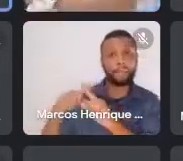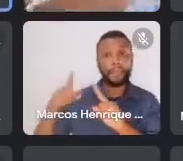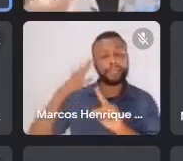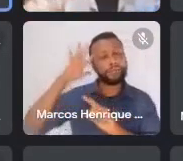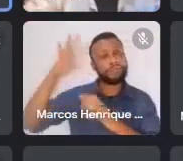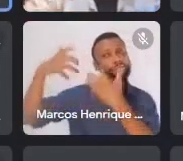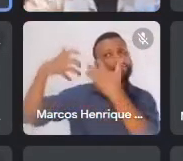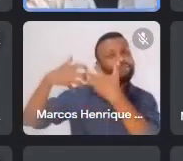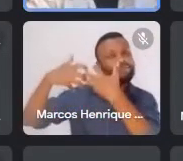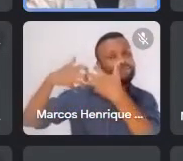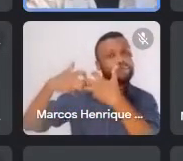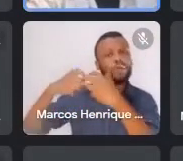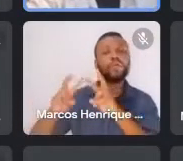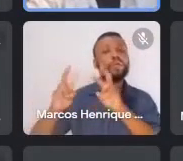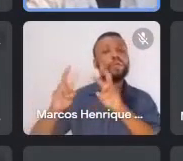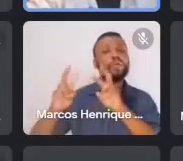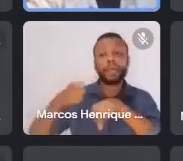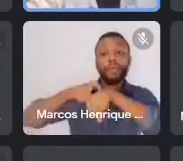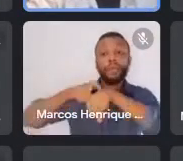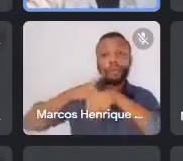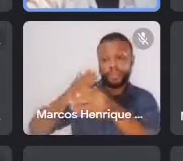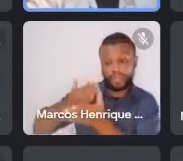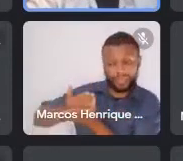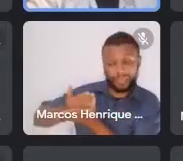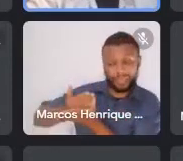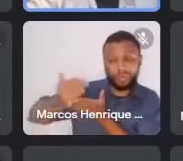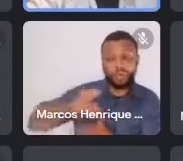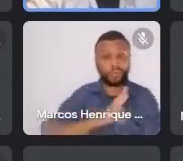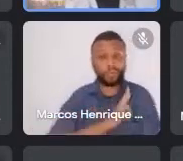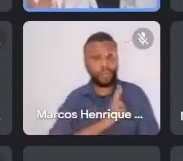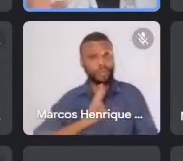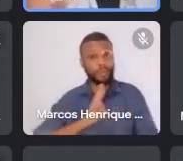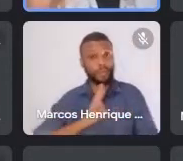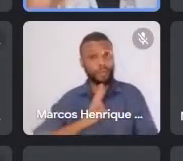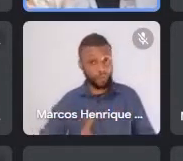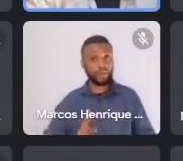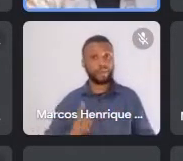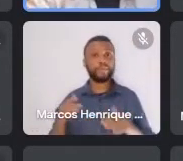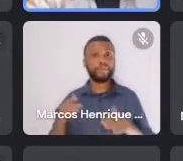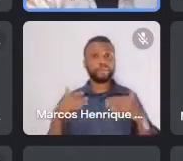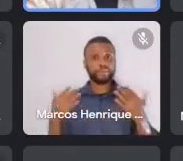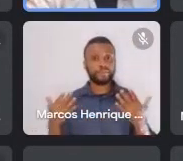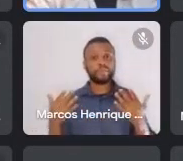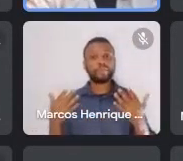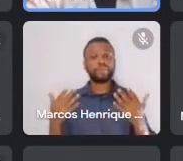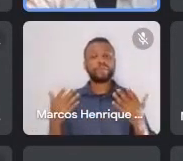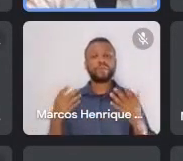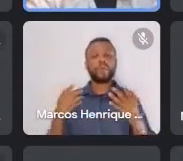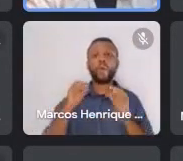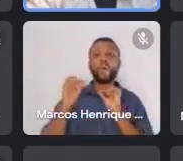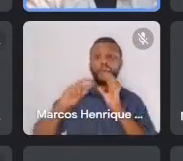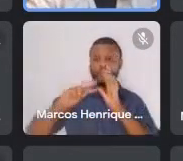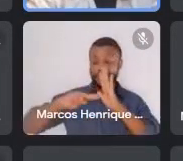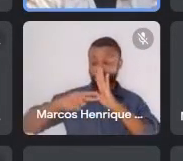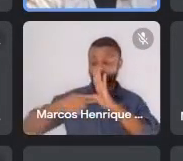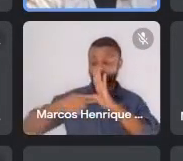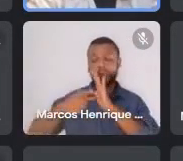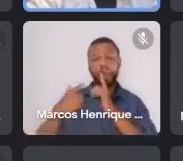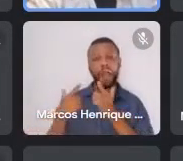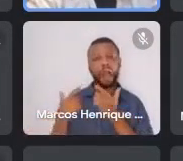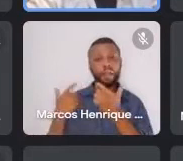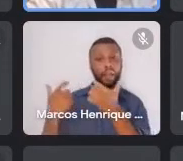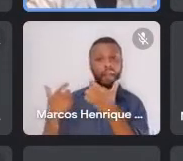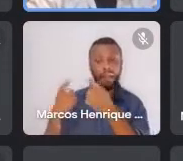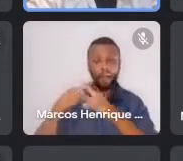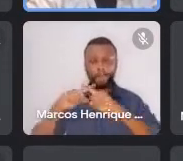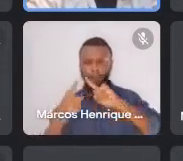momento da República, né? E o significado da guerra de Canudos no contexto